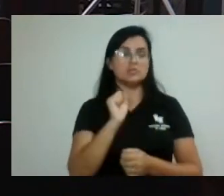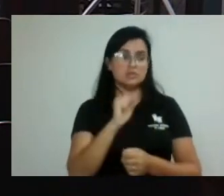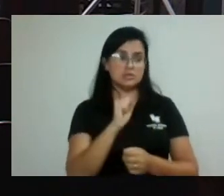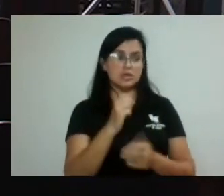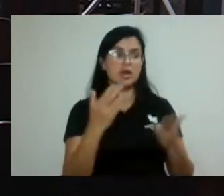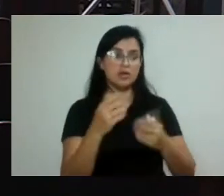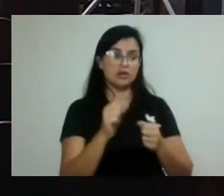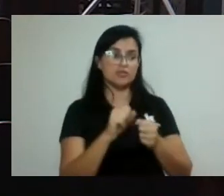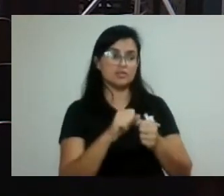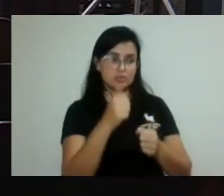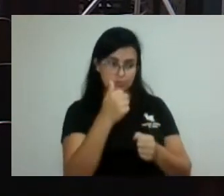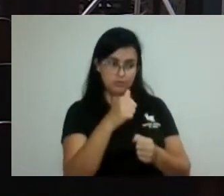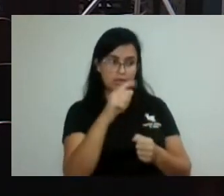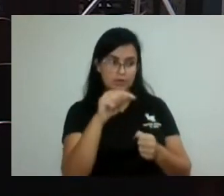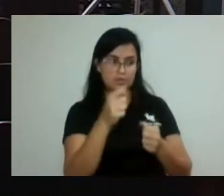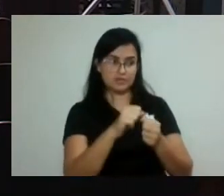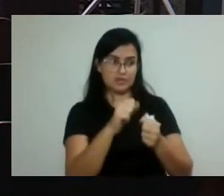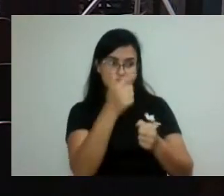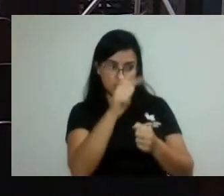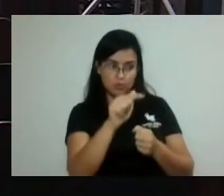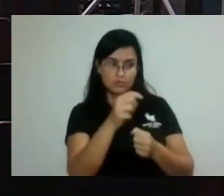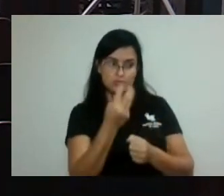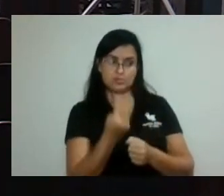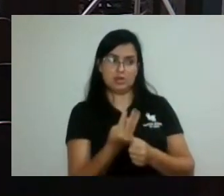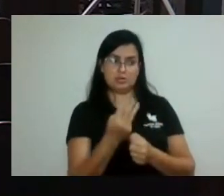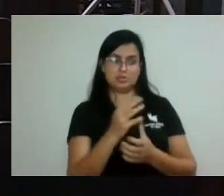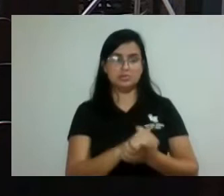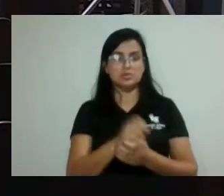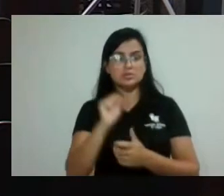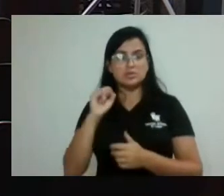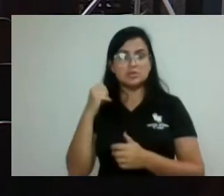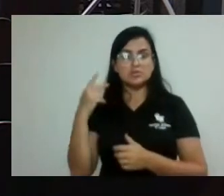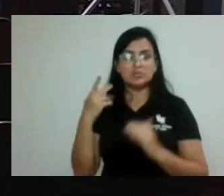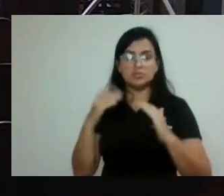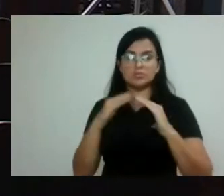outros três. Os vereadores e vereadoras concordam, permaneçam como estão,